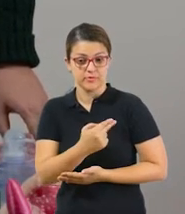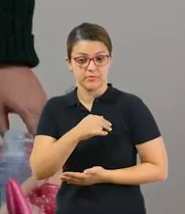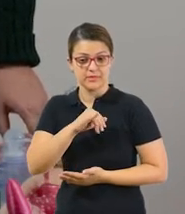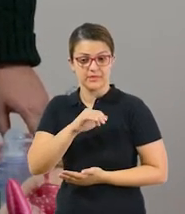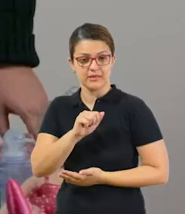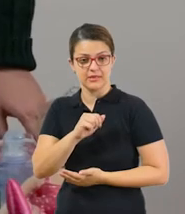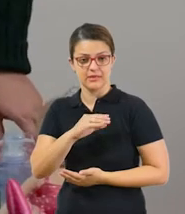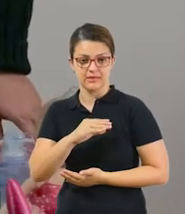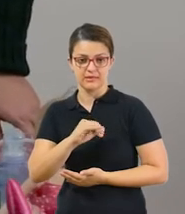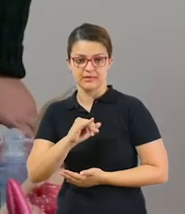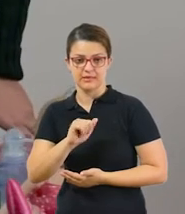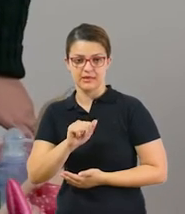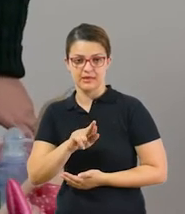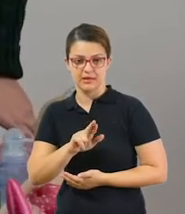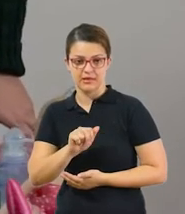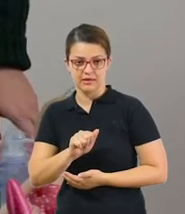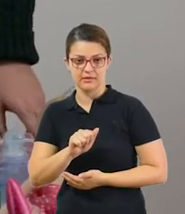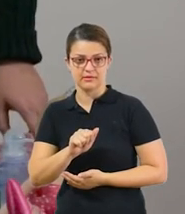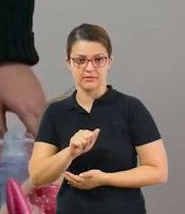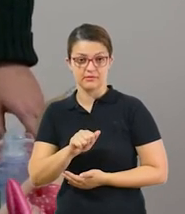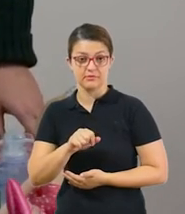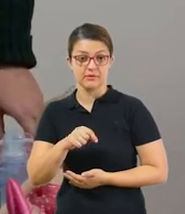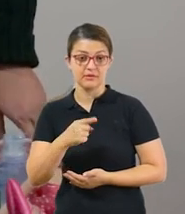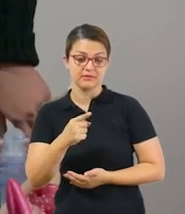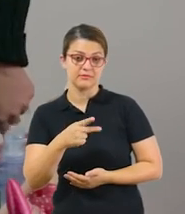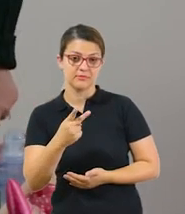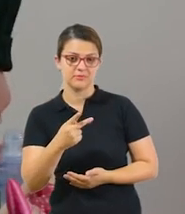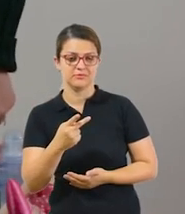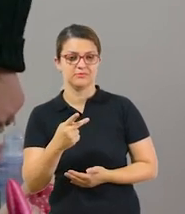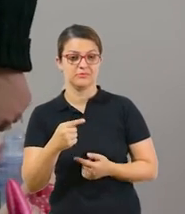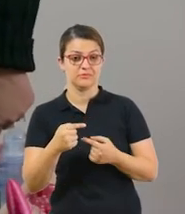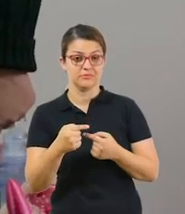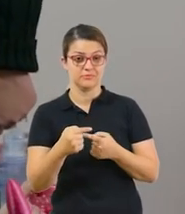professoria Ciara e essa é nossa décima segunda aula. Vamos lá?